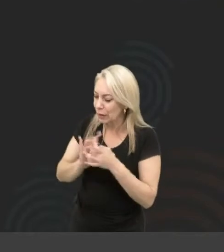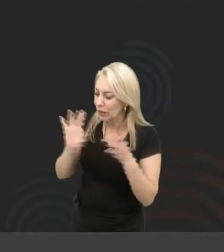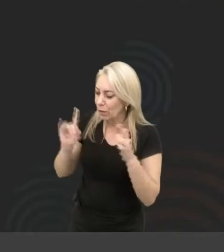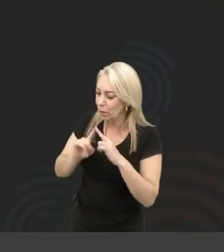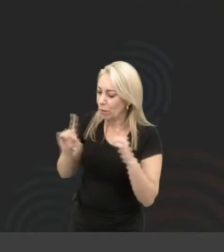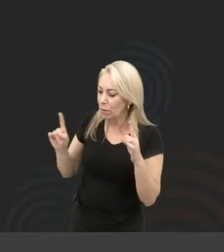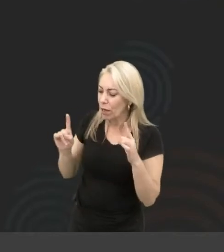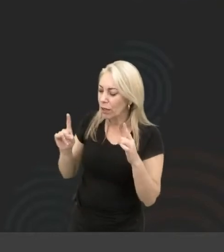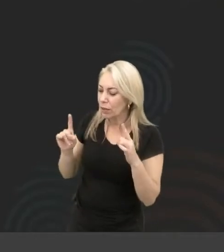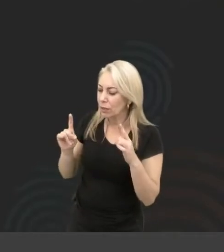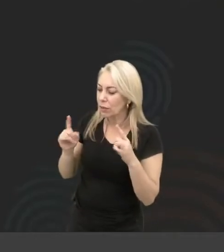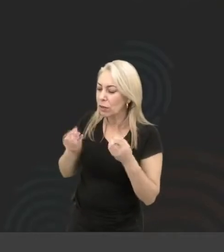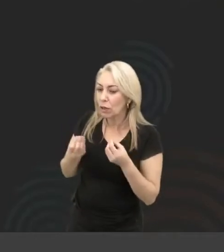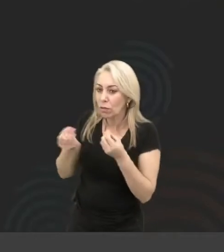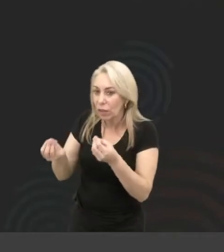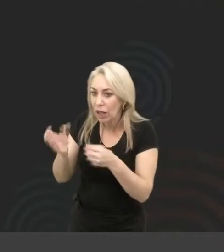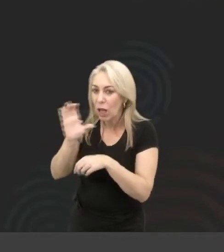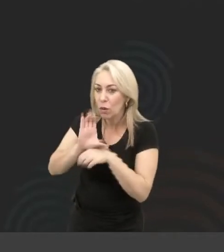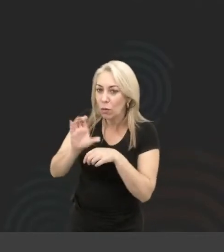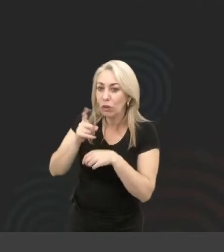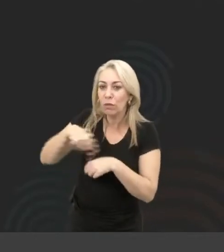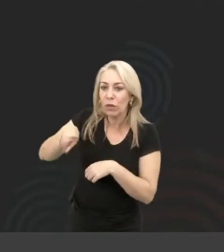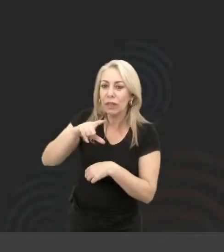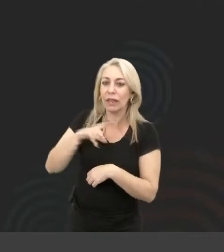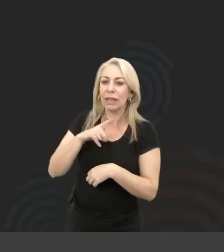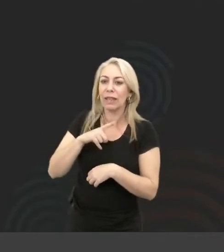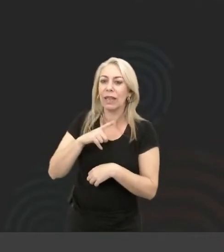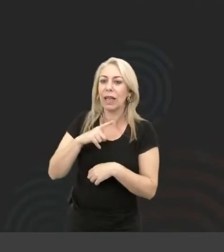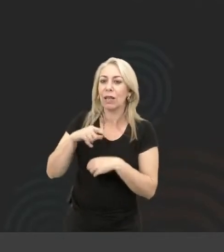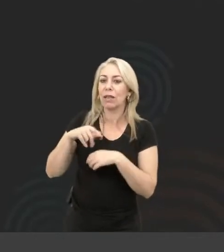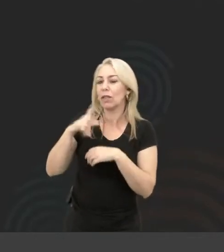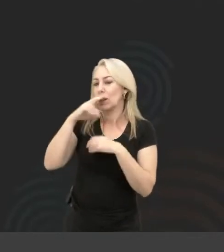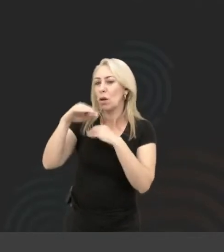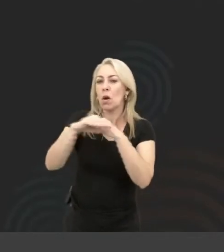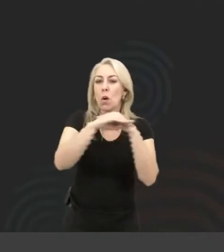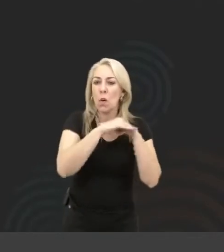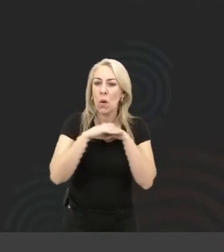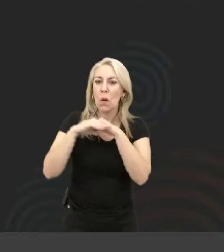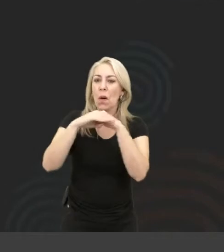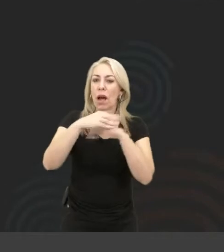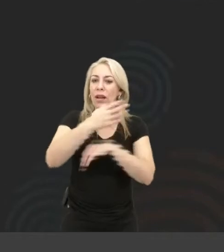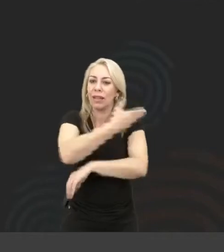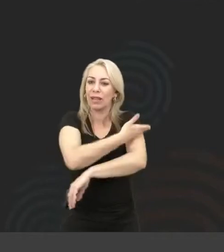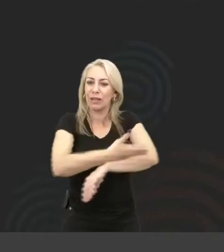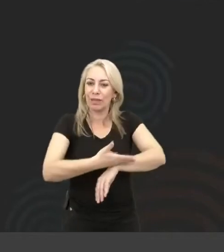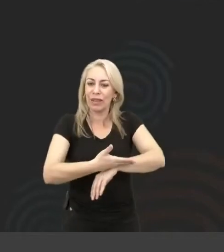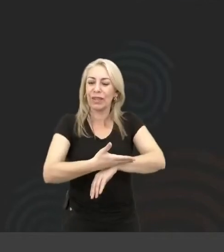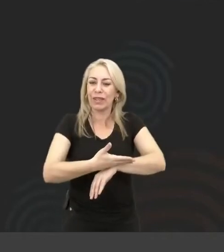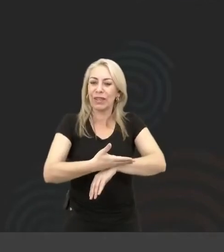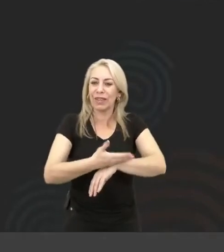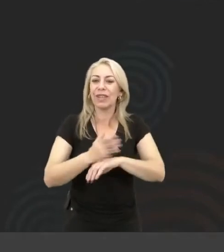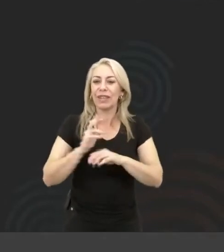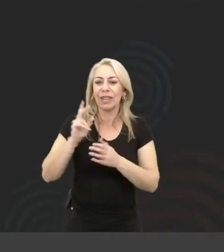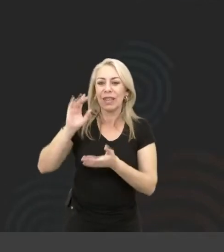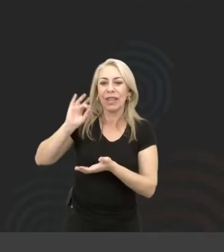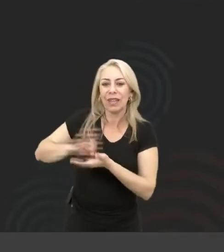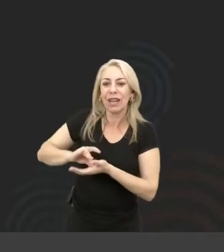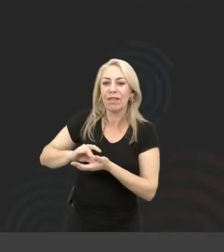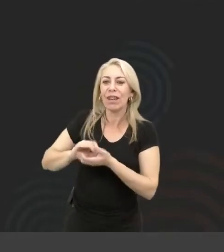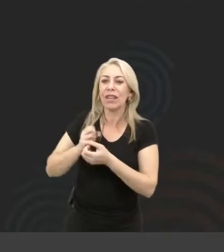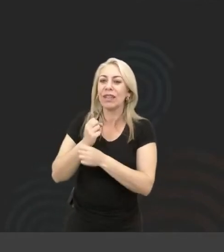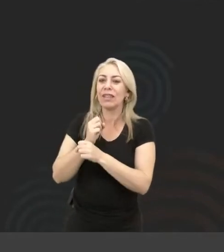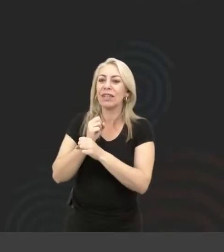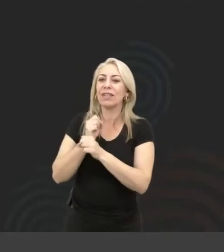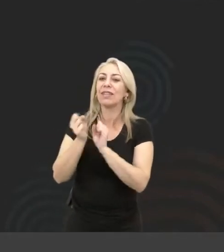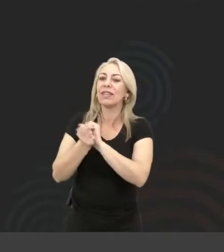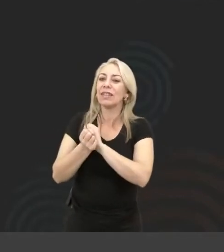mas nós vamos dar cursos pra vocês terem os mesmos acessos que os brancos, a gente realmente vai abolir a escravidão